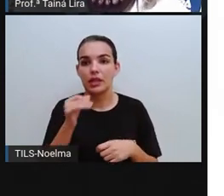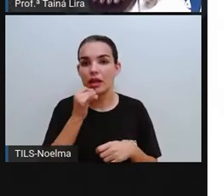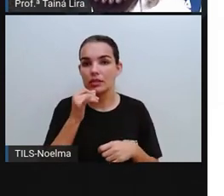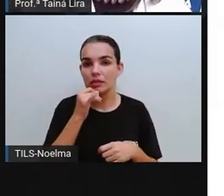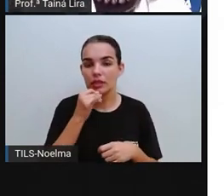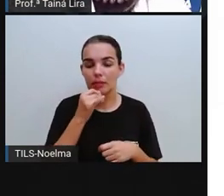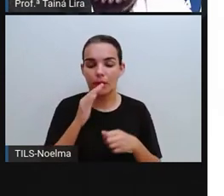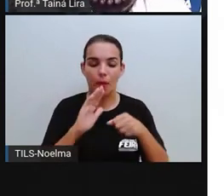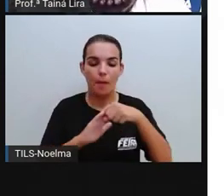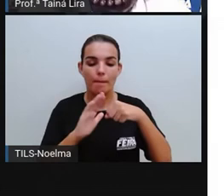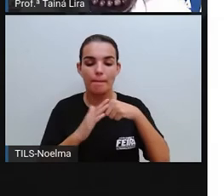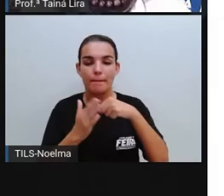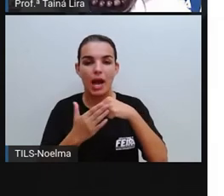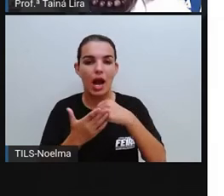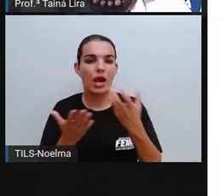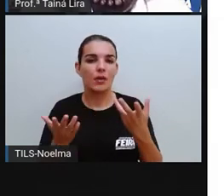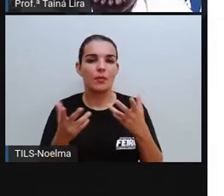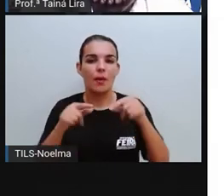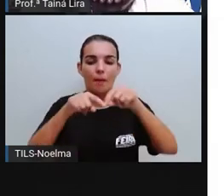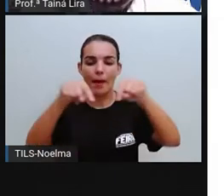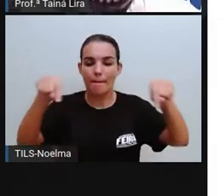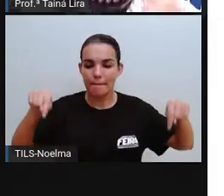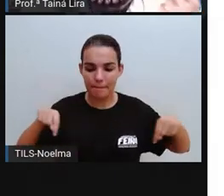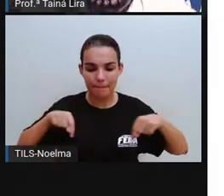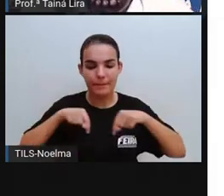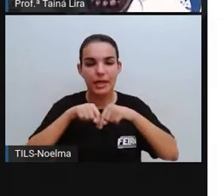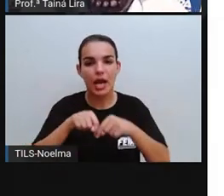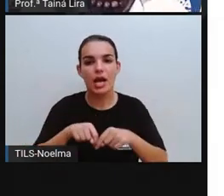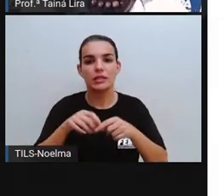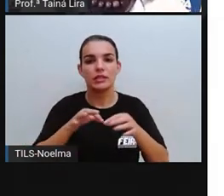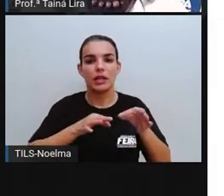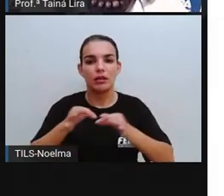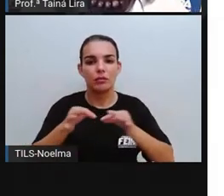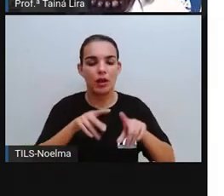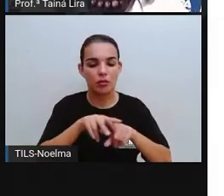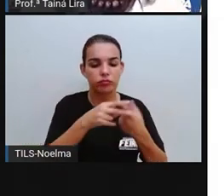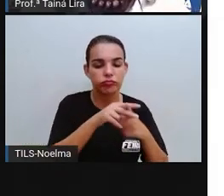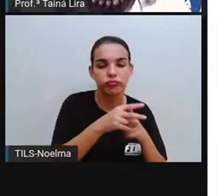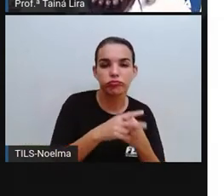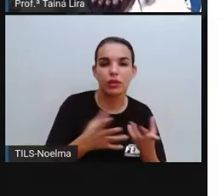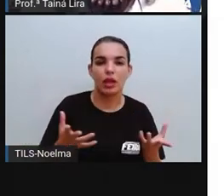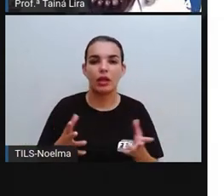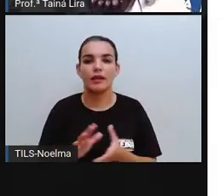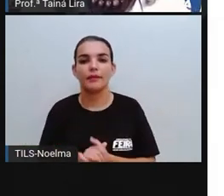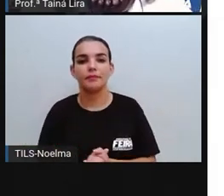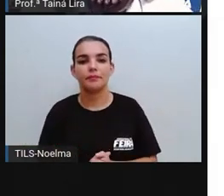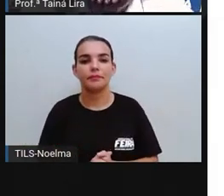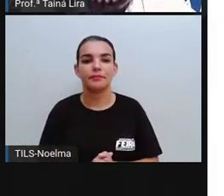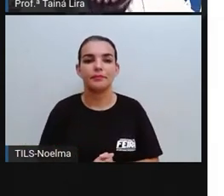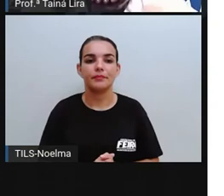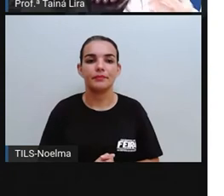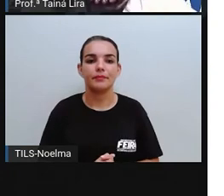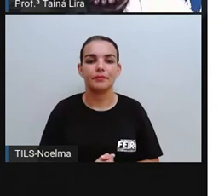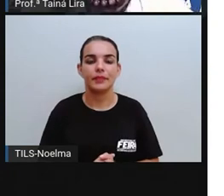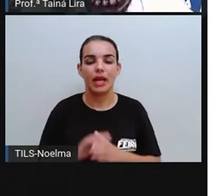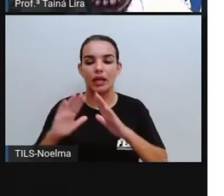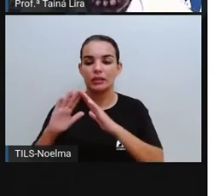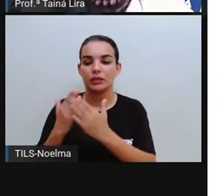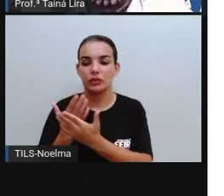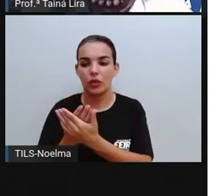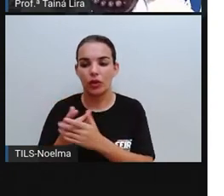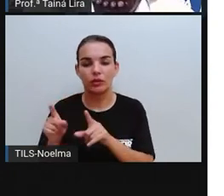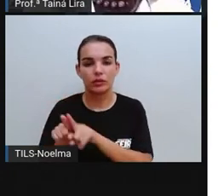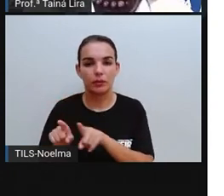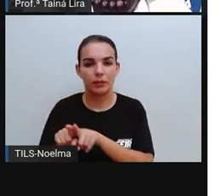precisa melhorar, às vezes é uma praça que está precisando reformar alguma coisa, certo? É nas escolas,